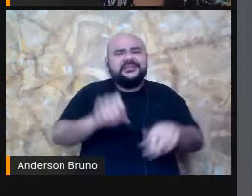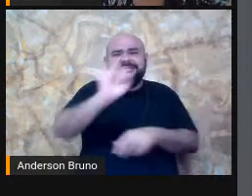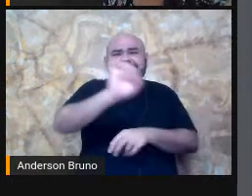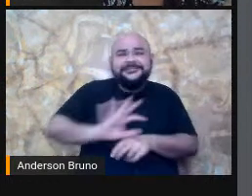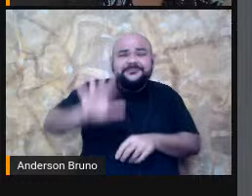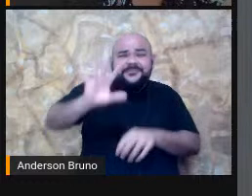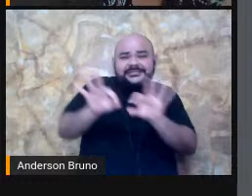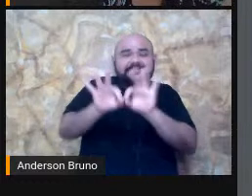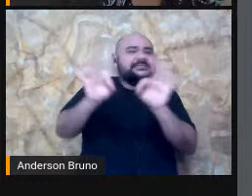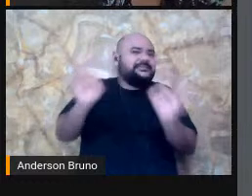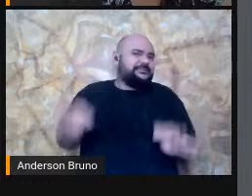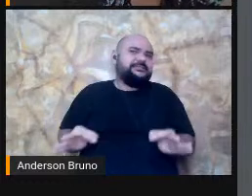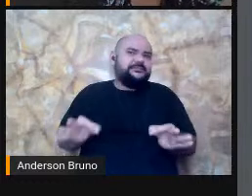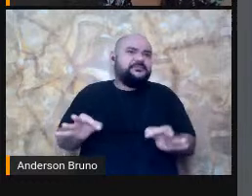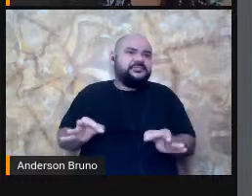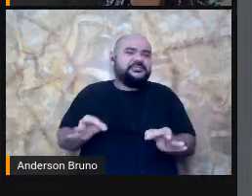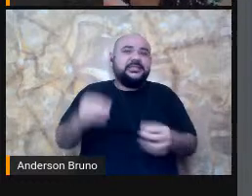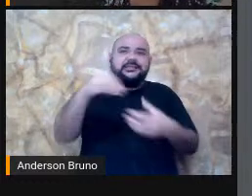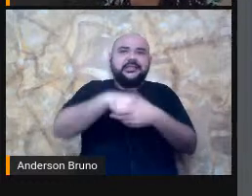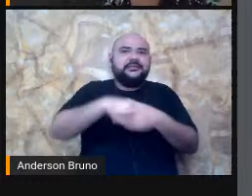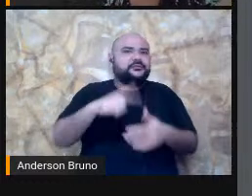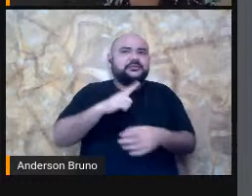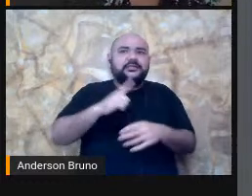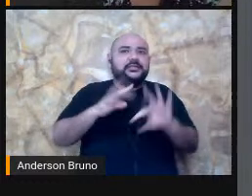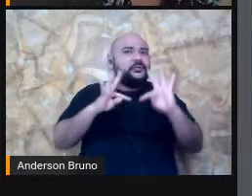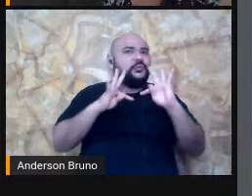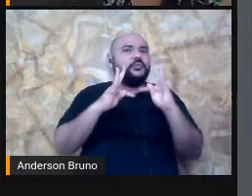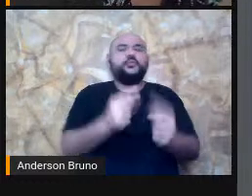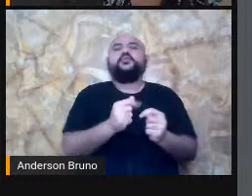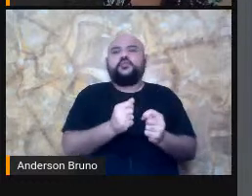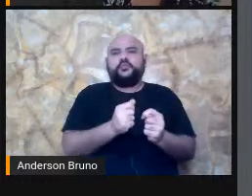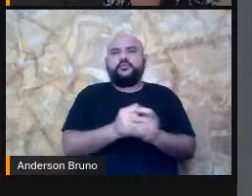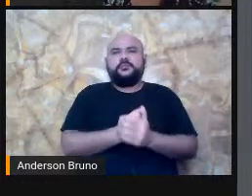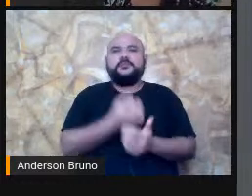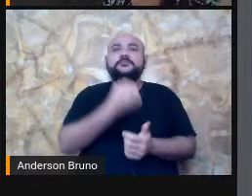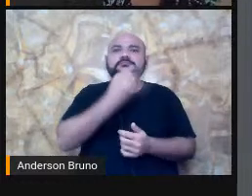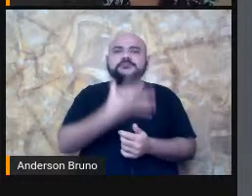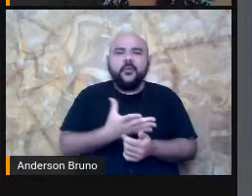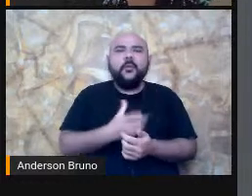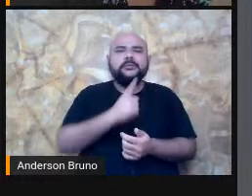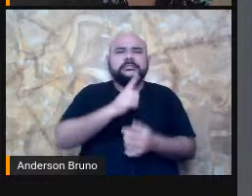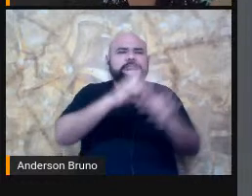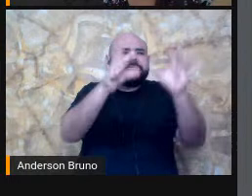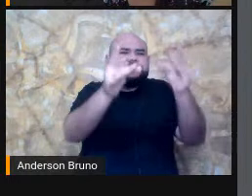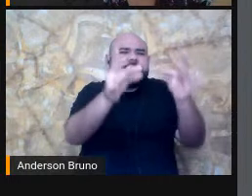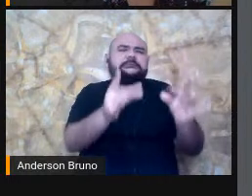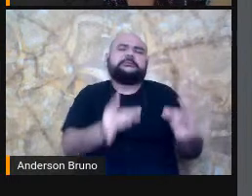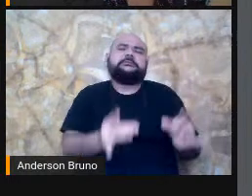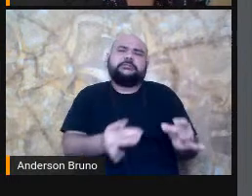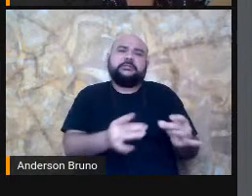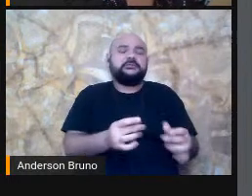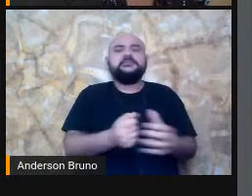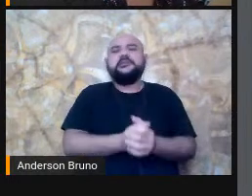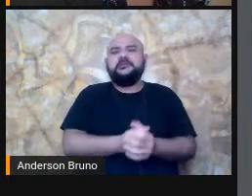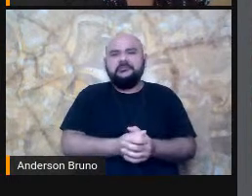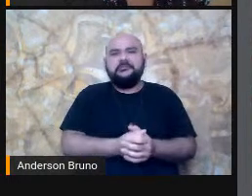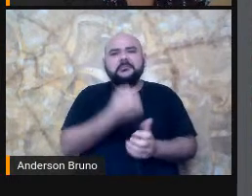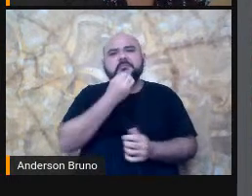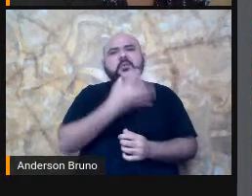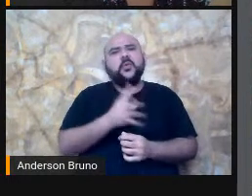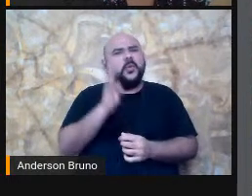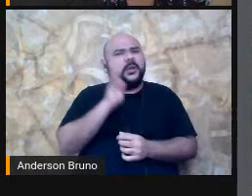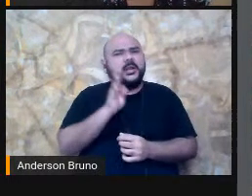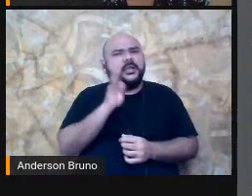Tudo E ele é Extremamente Autoexplicativo Pode passar Eu